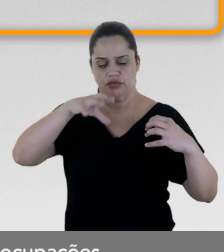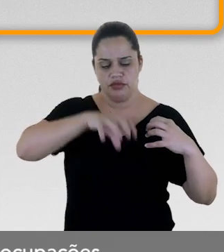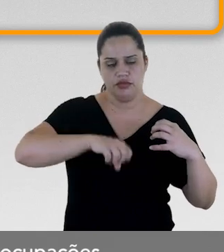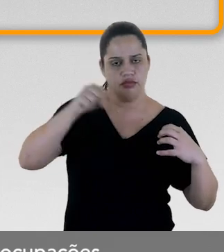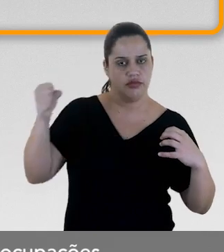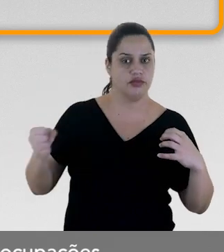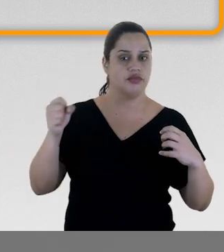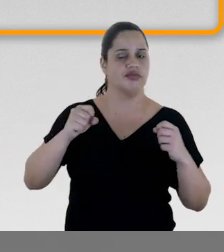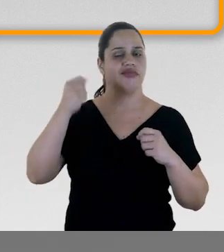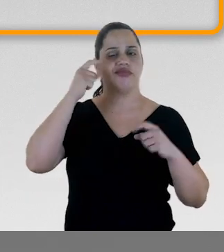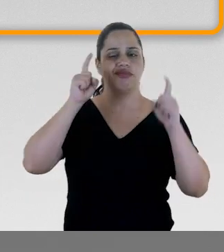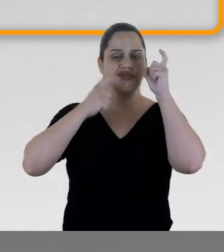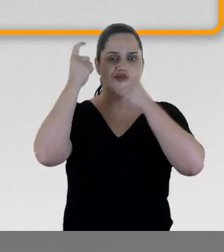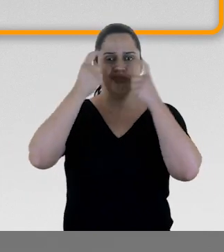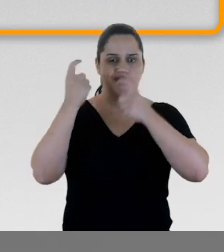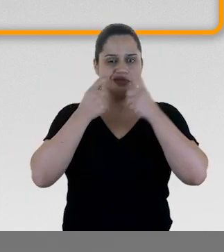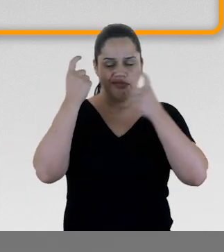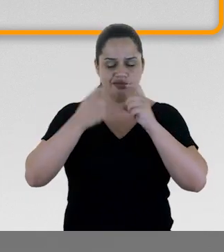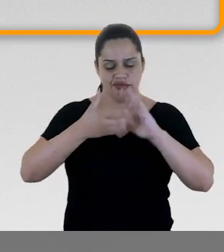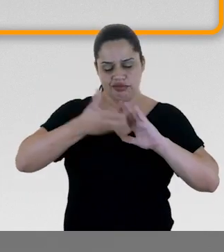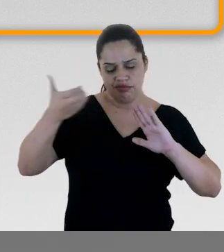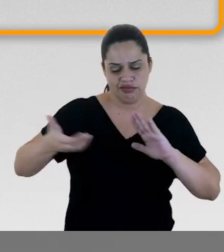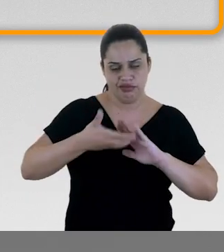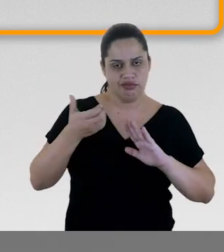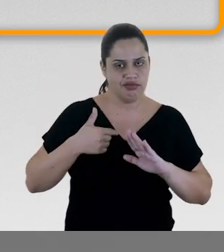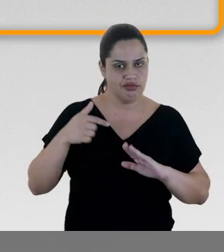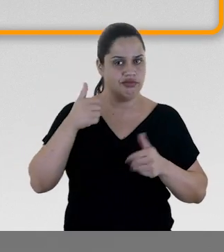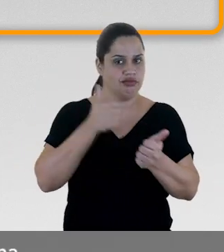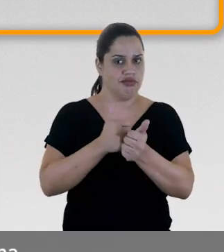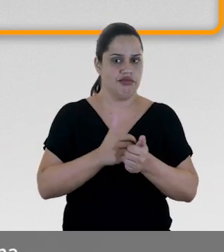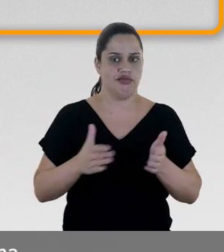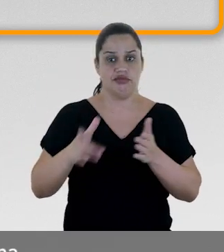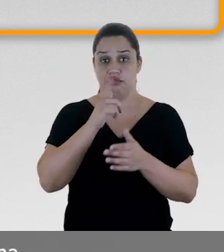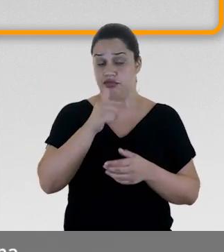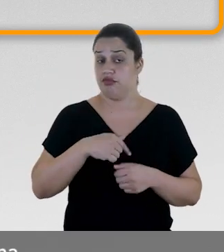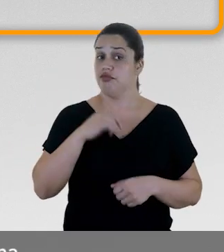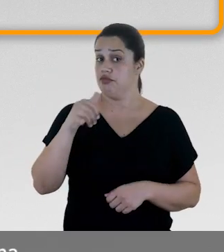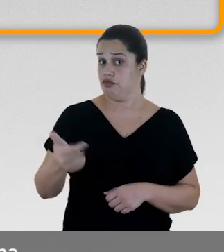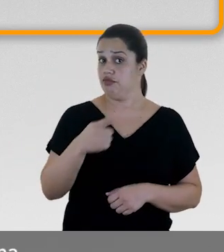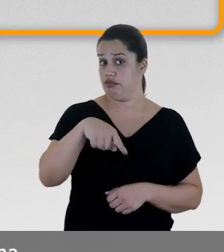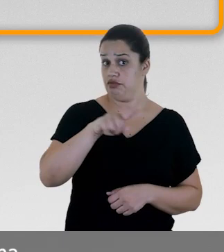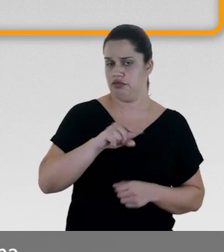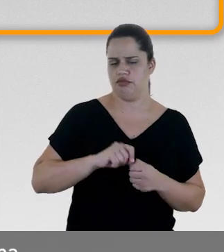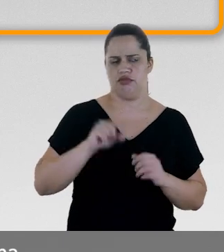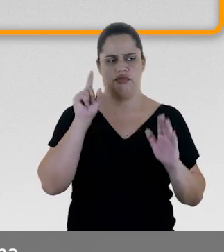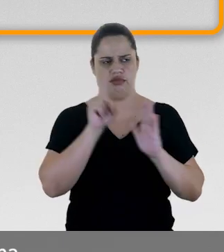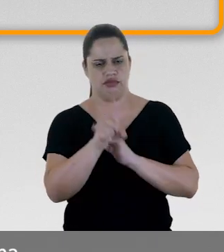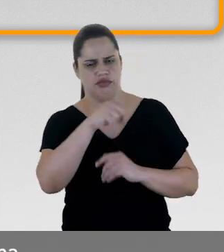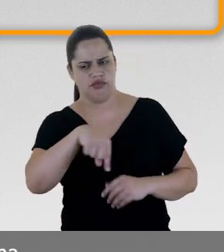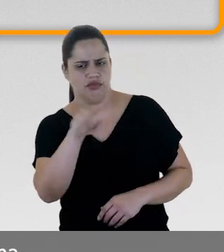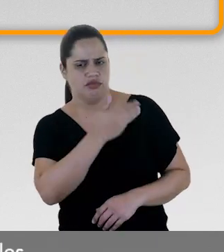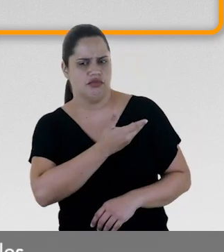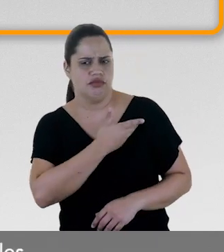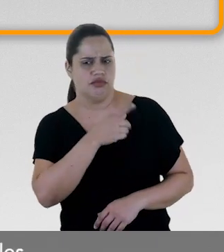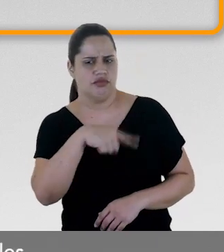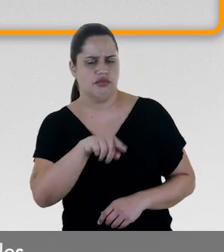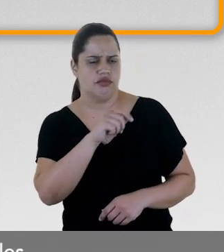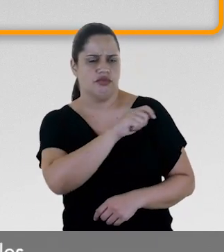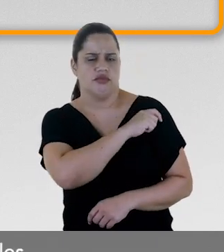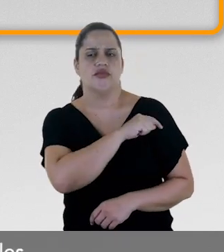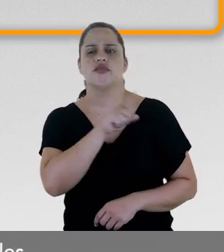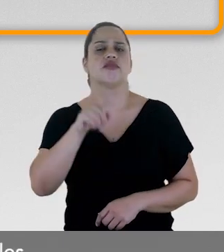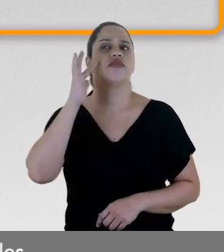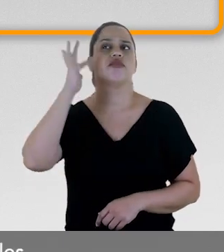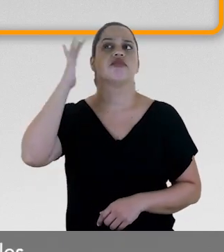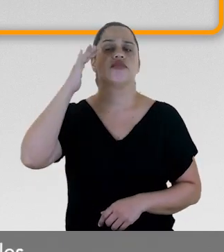preocupações e seus pensamentos na beira do rio. Aproveite esse gancho para perguntar à turma o que eles